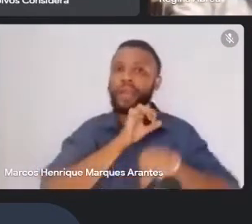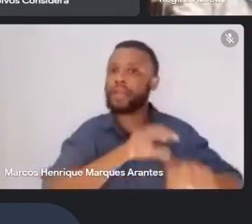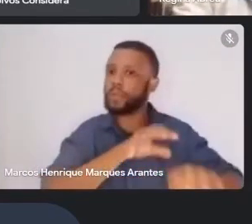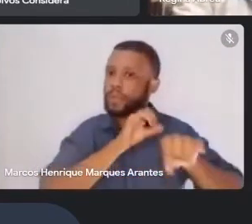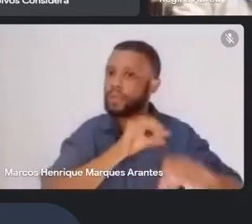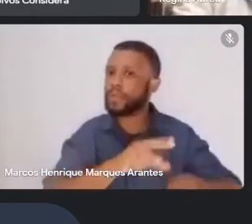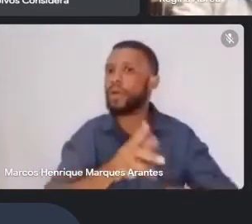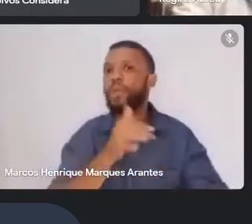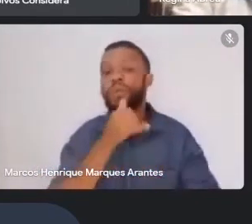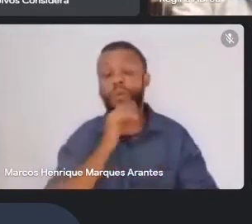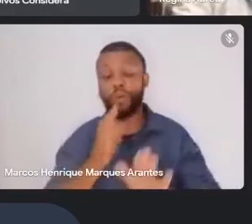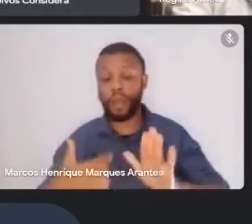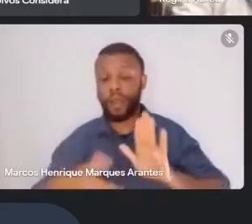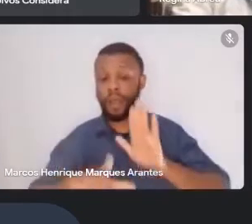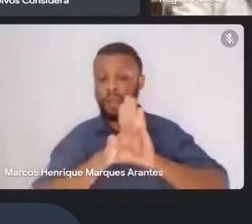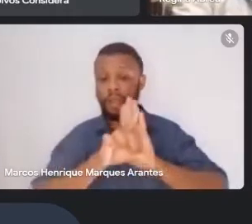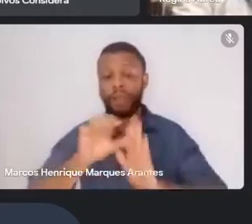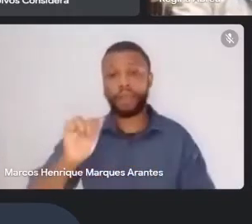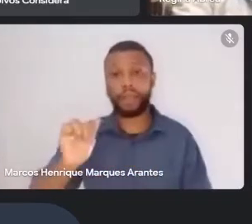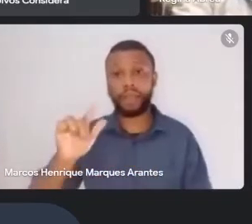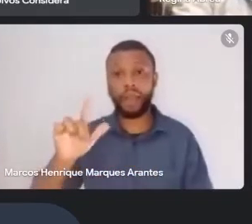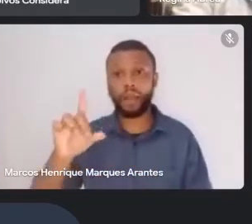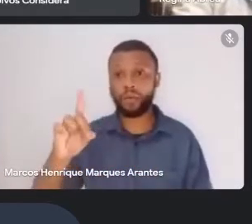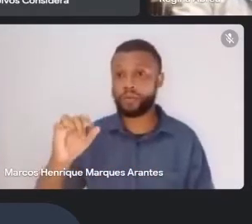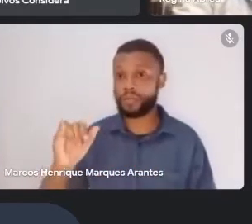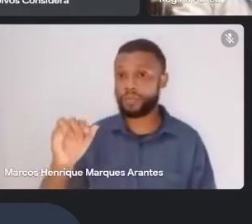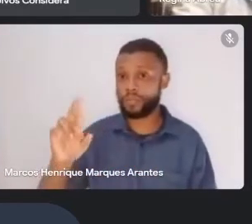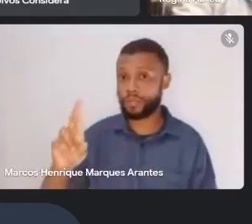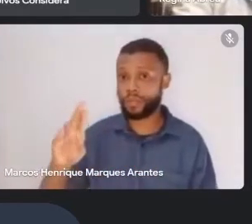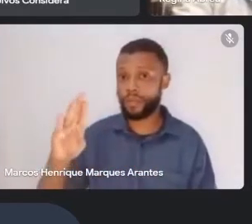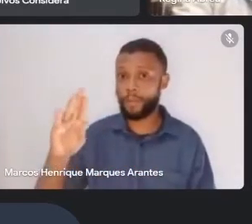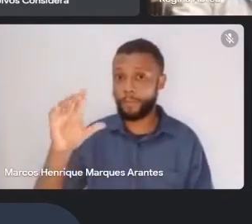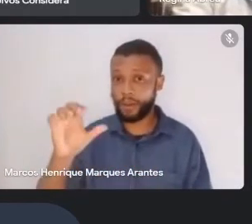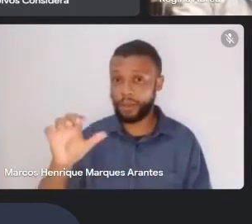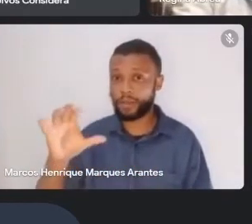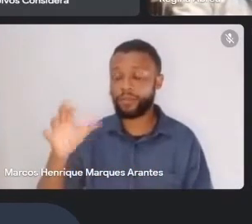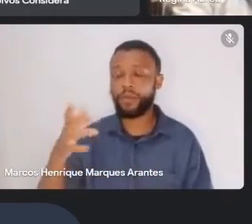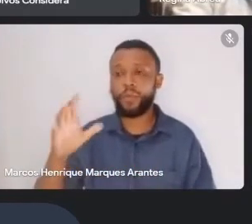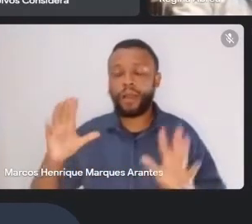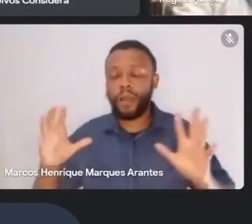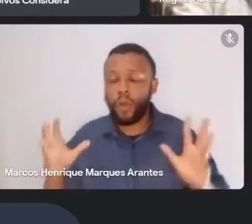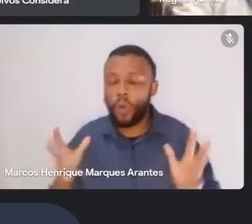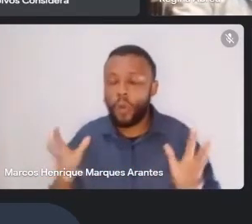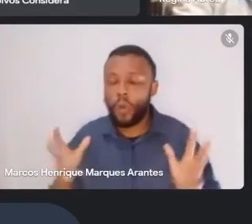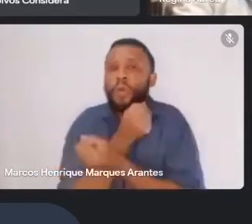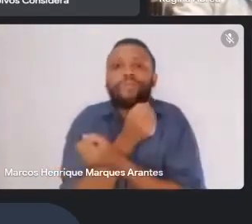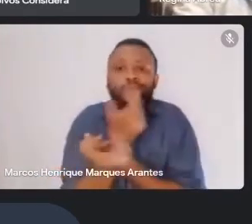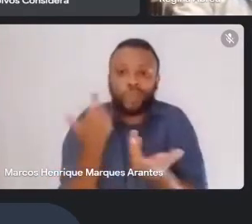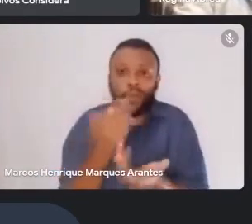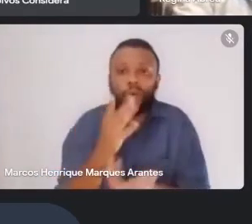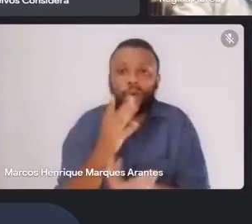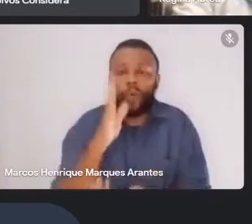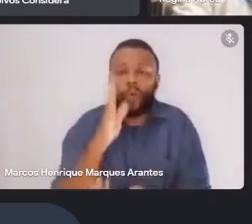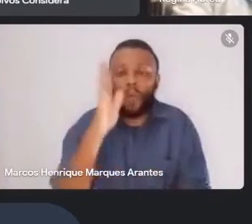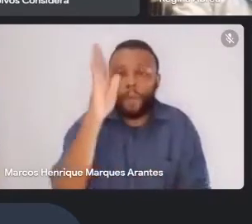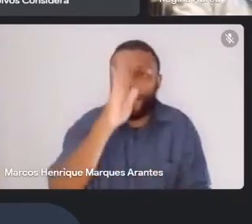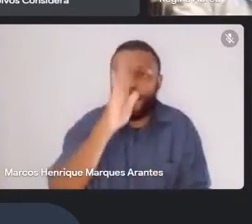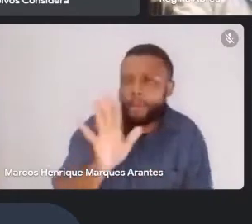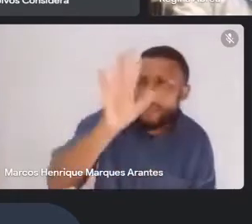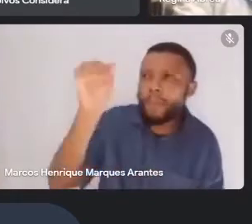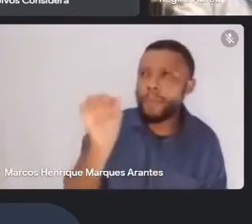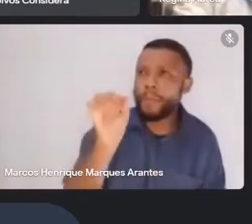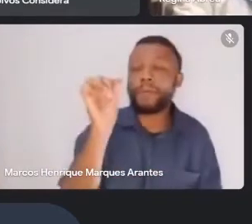salvação. Então, o Brasil inteiro tem que começar a pensar em formas, em fórmulas,